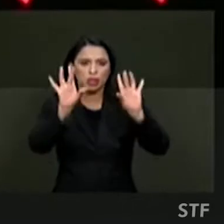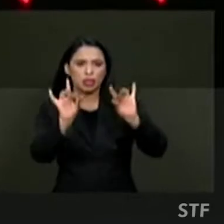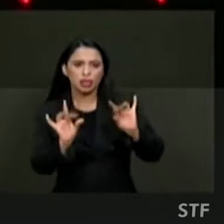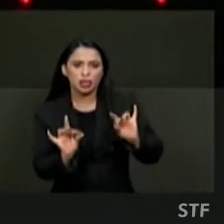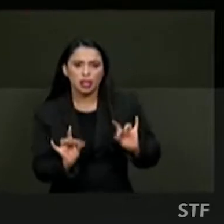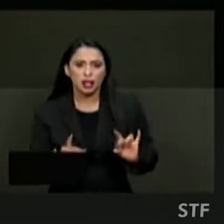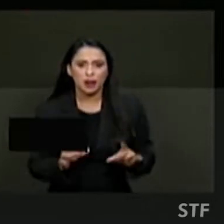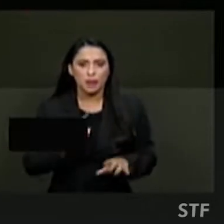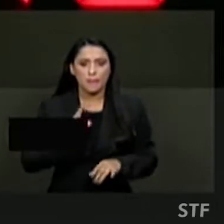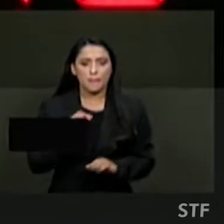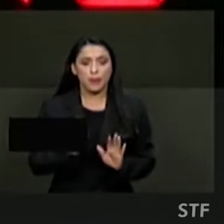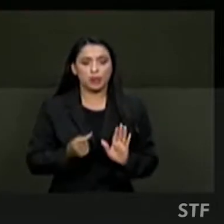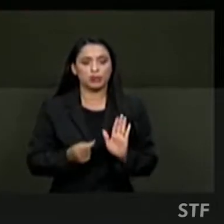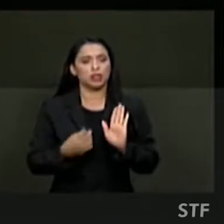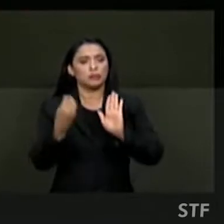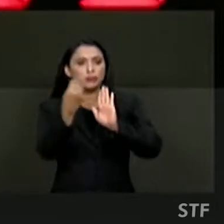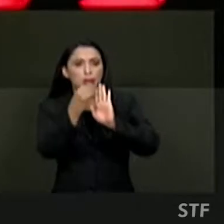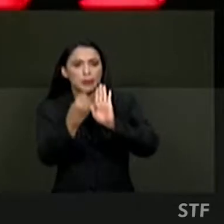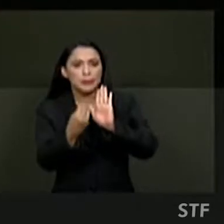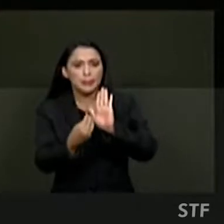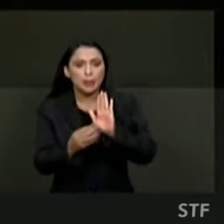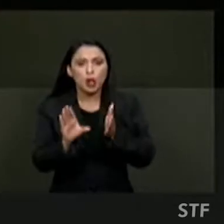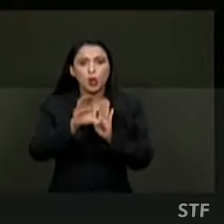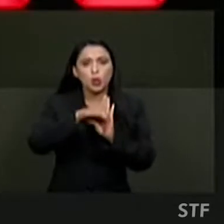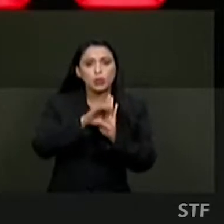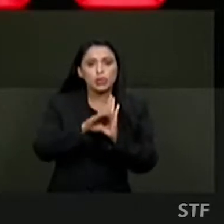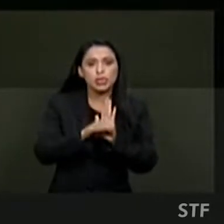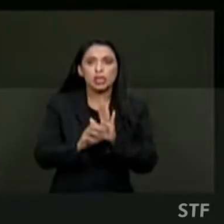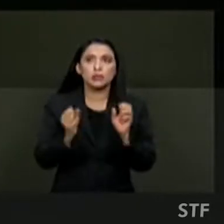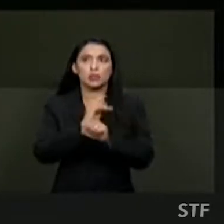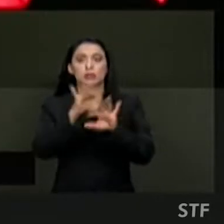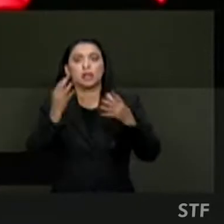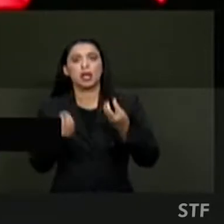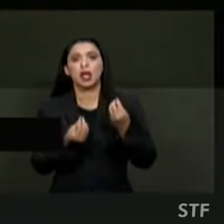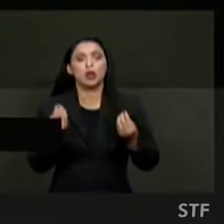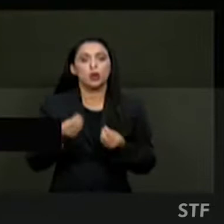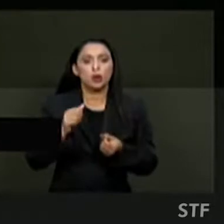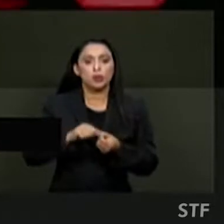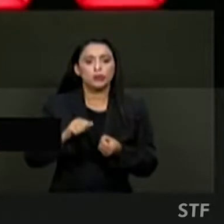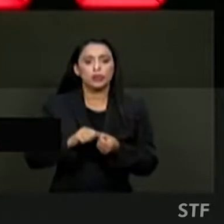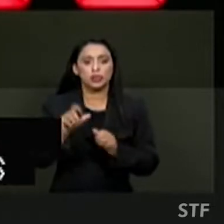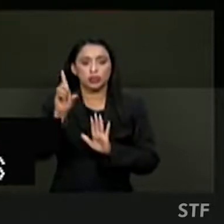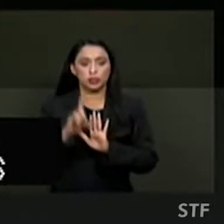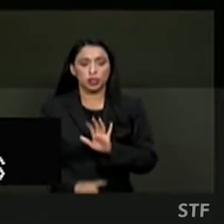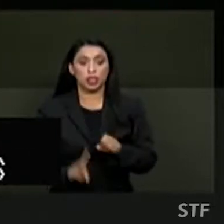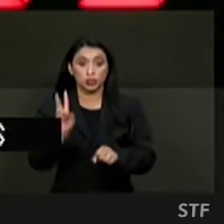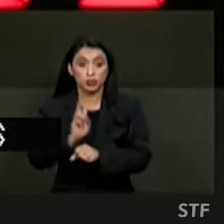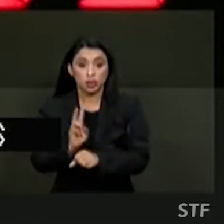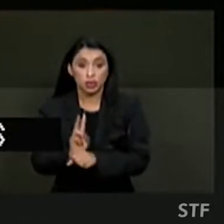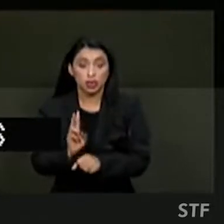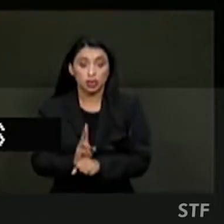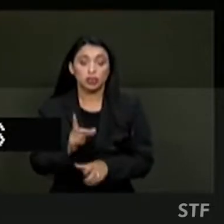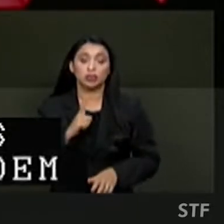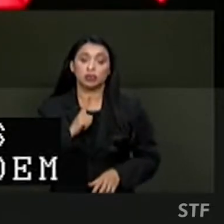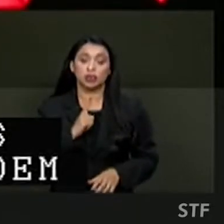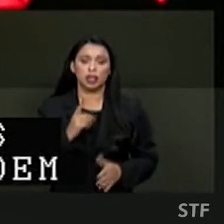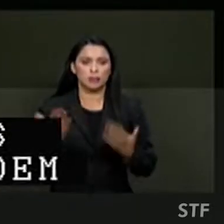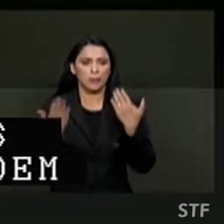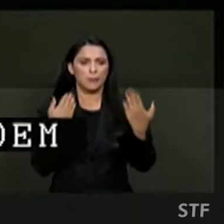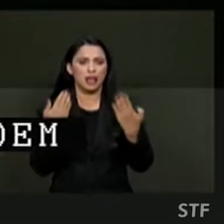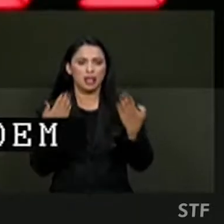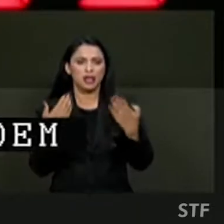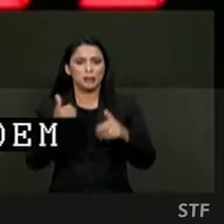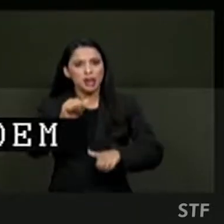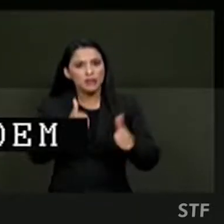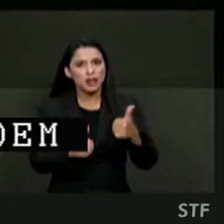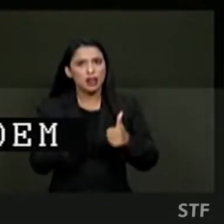Podem elucidar conceitos, orientar sobre como colocar em prática o conteúdo dos direitos humanos protegidos, que servem de parâmetro para avaliar